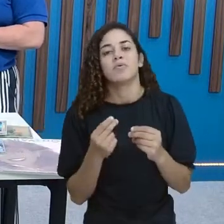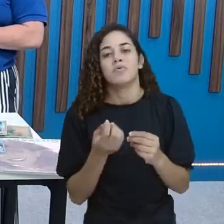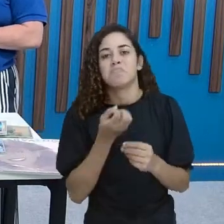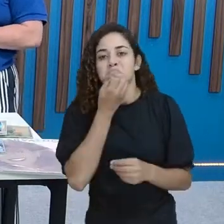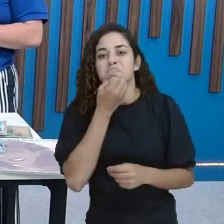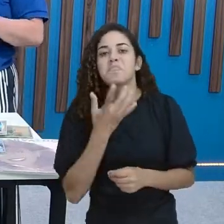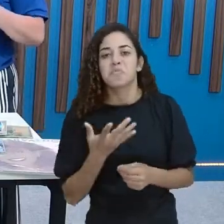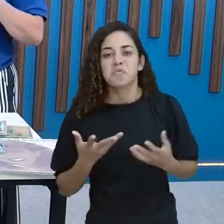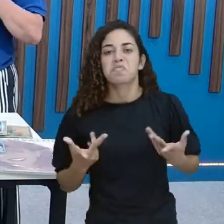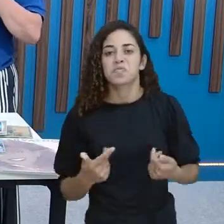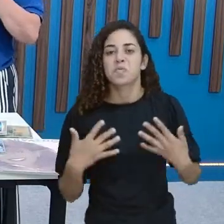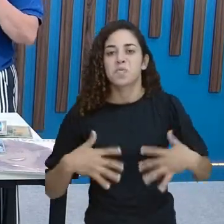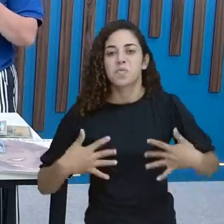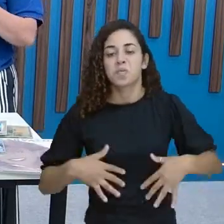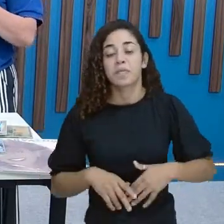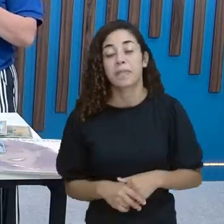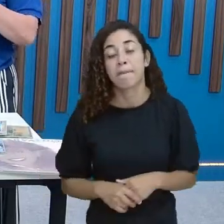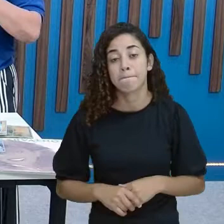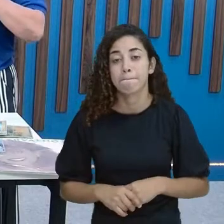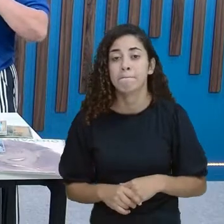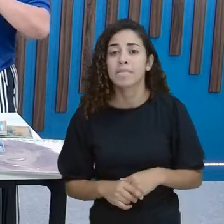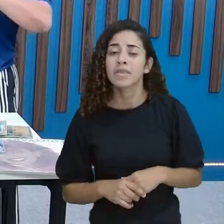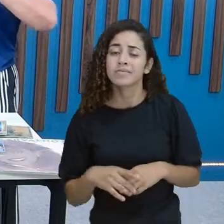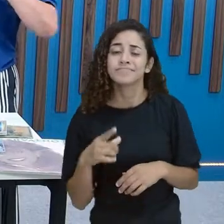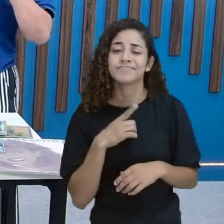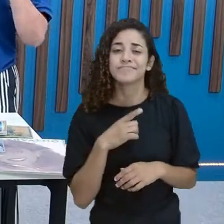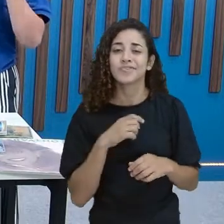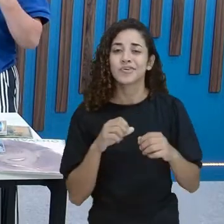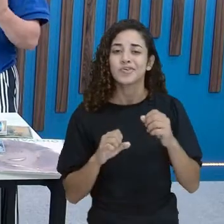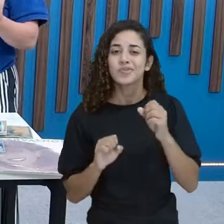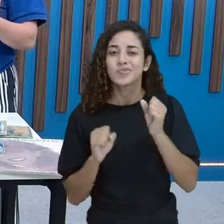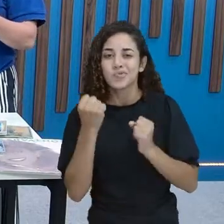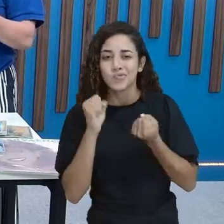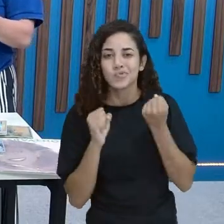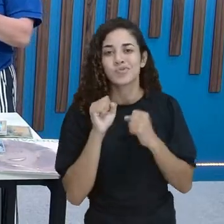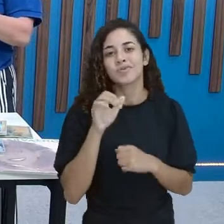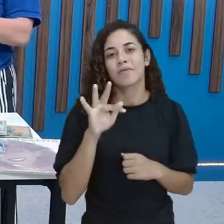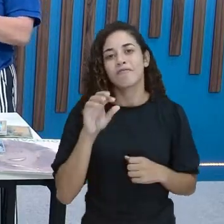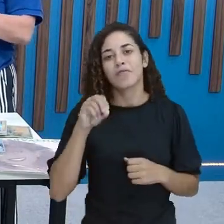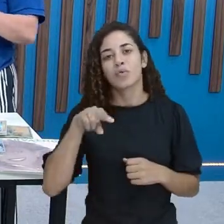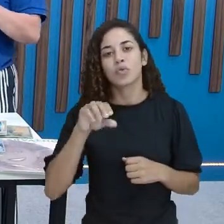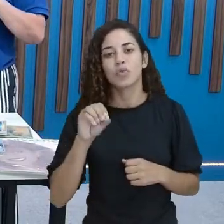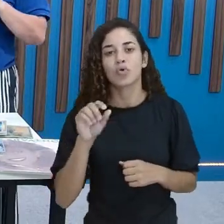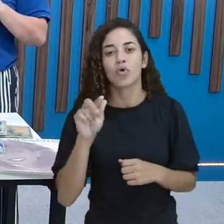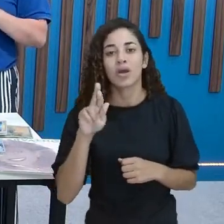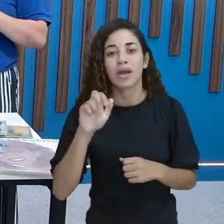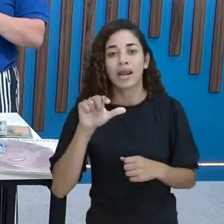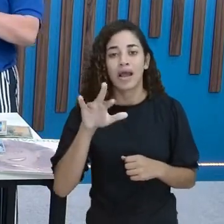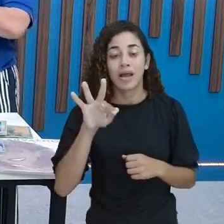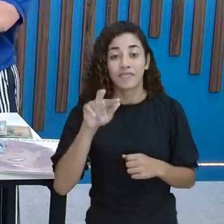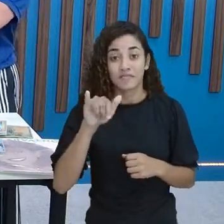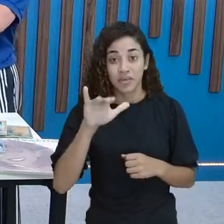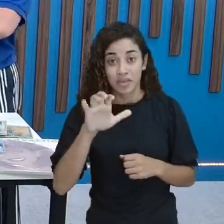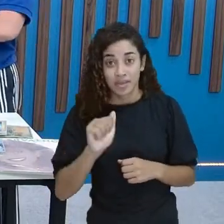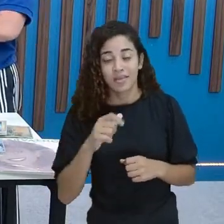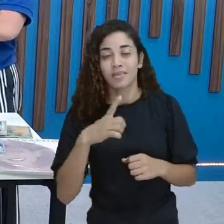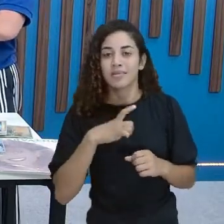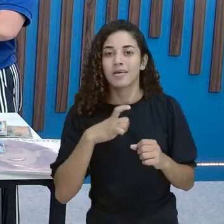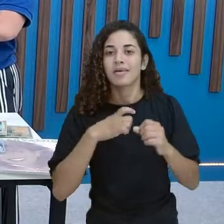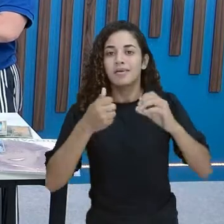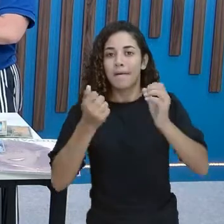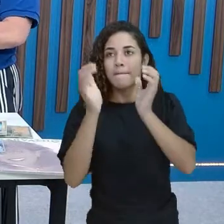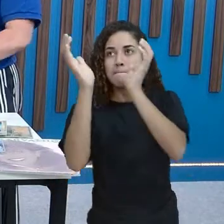Rosemblit Então tem esse viés Da indústria fonográfica Definindo Essa categorização